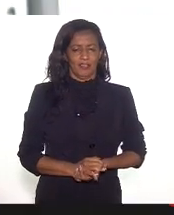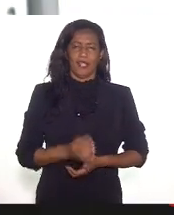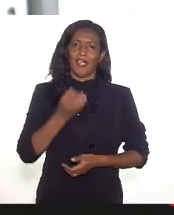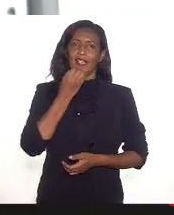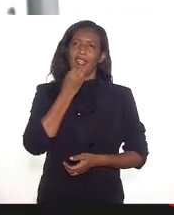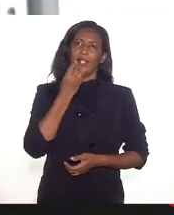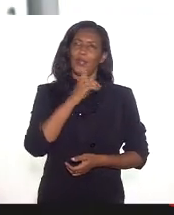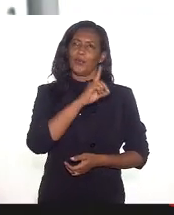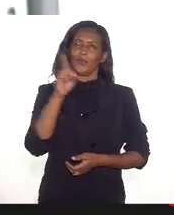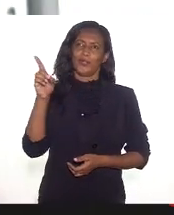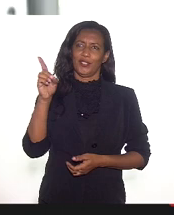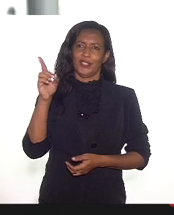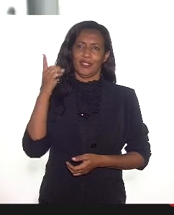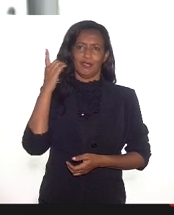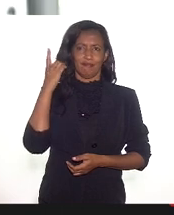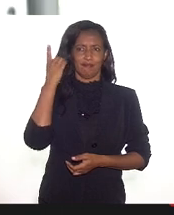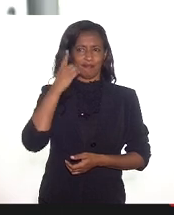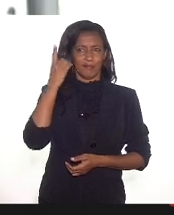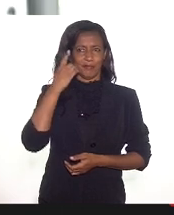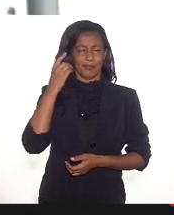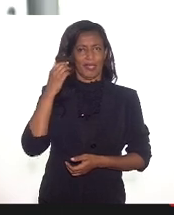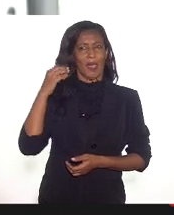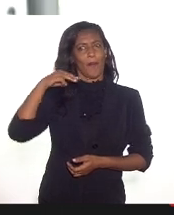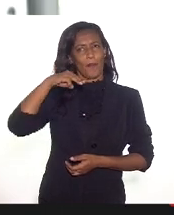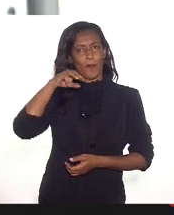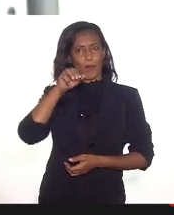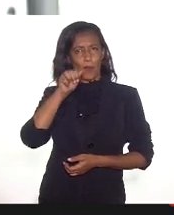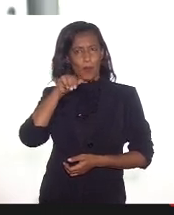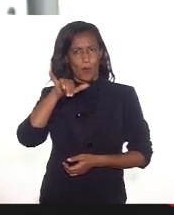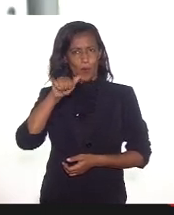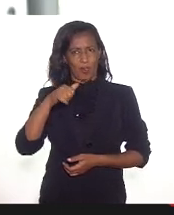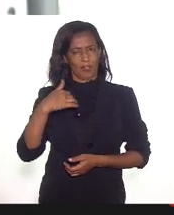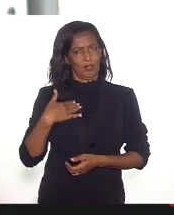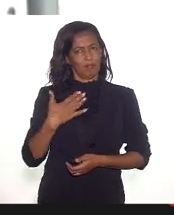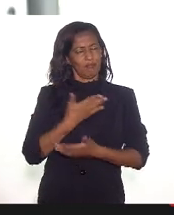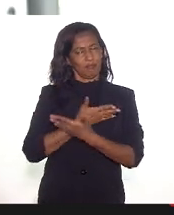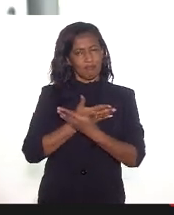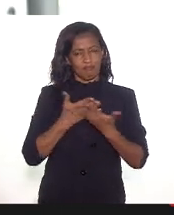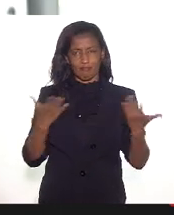Mônica, e saúdo a todas e todos.